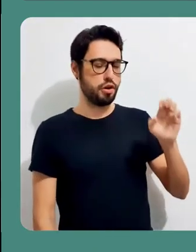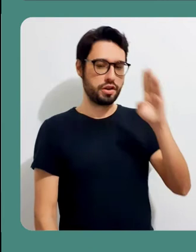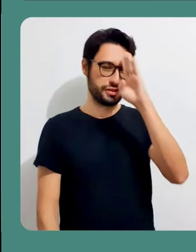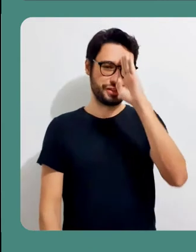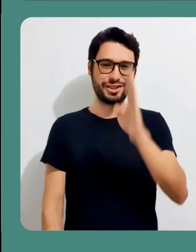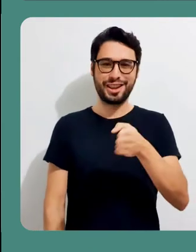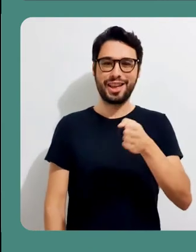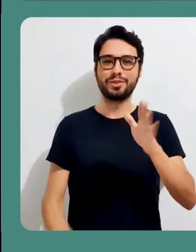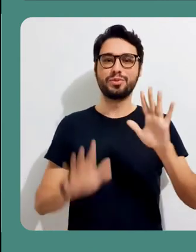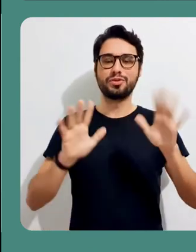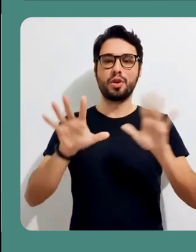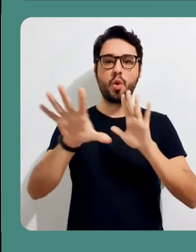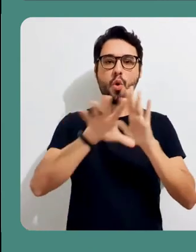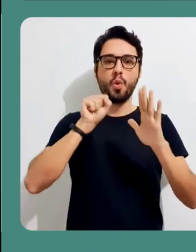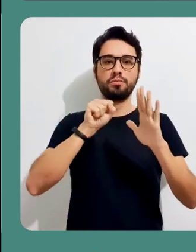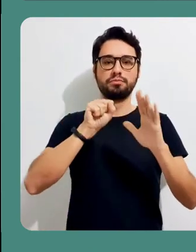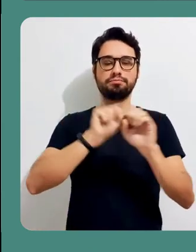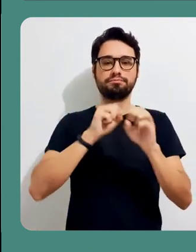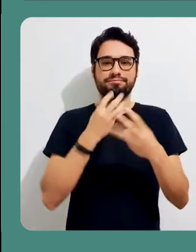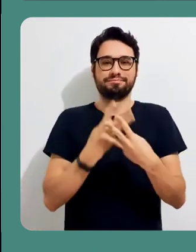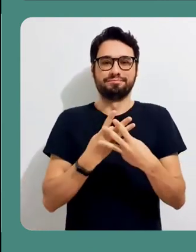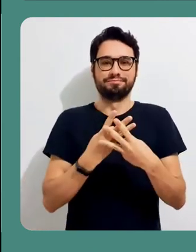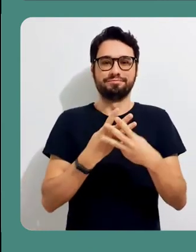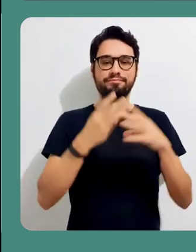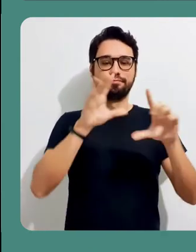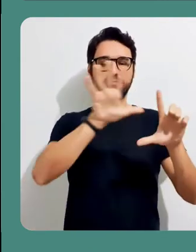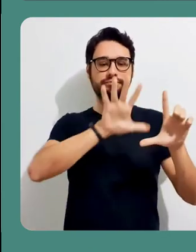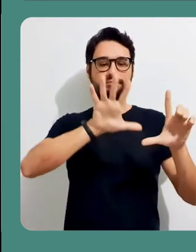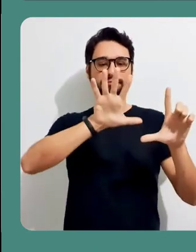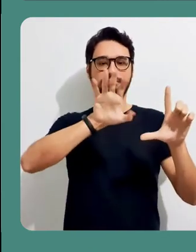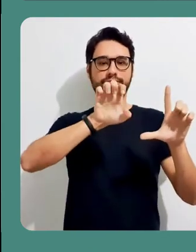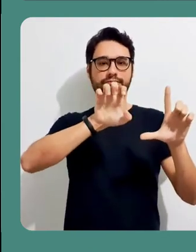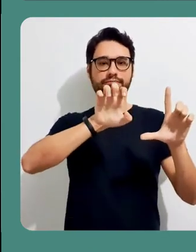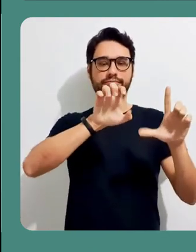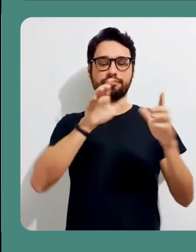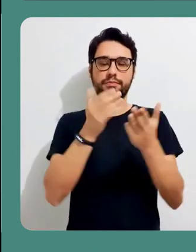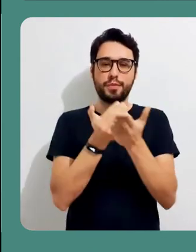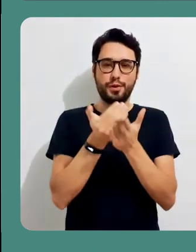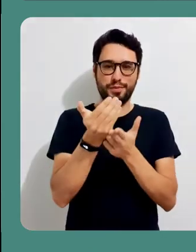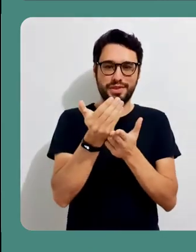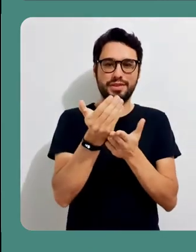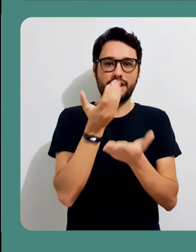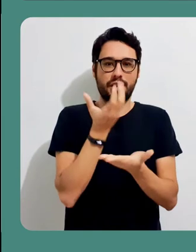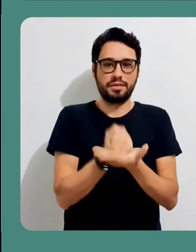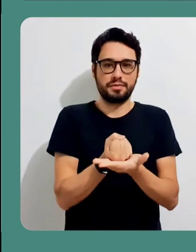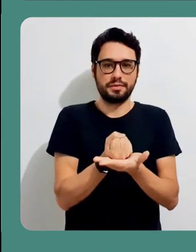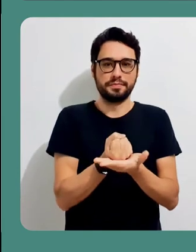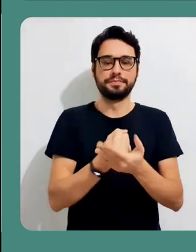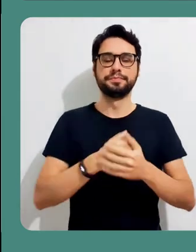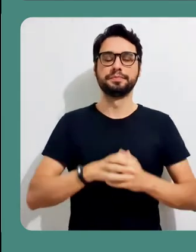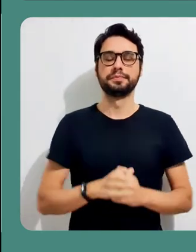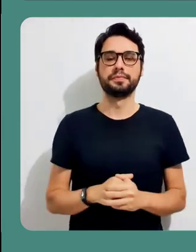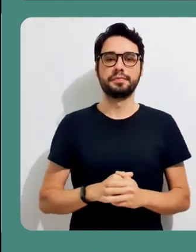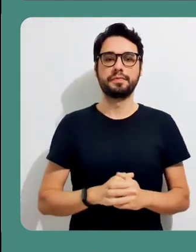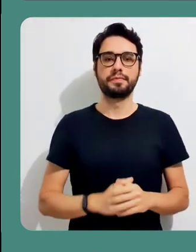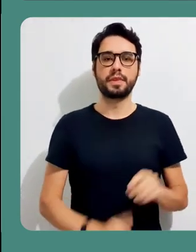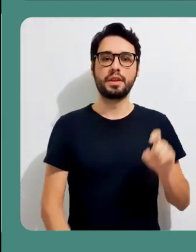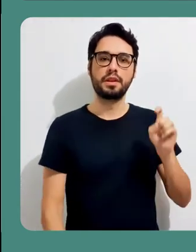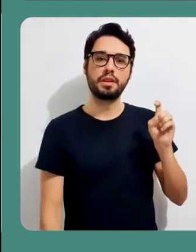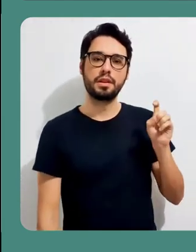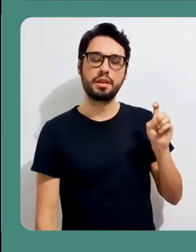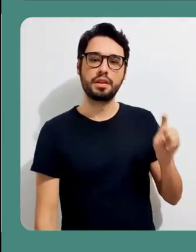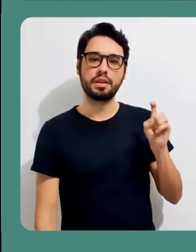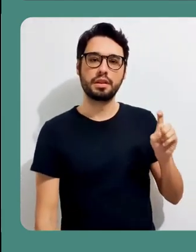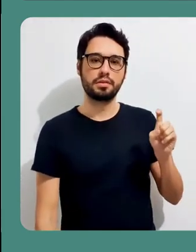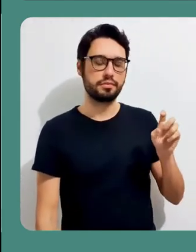e vejam que quando eu clicar aqui em More, ele já selecionou automaticamente a minha apresentação de slides como a janela de captura para